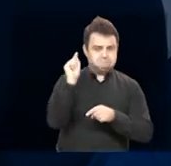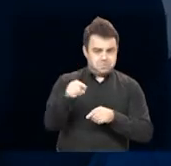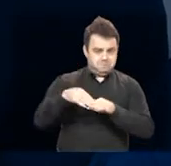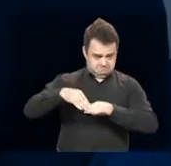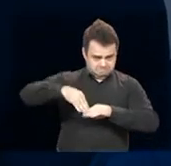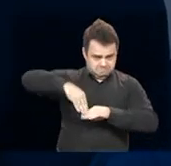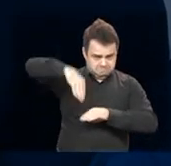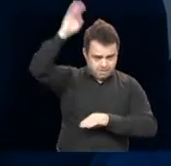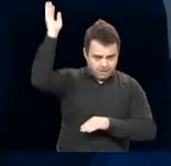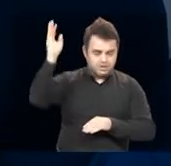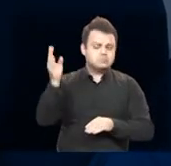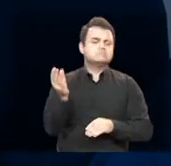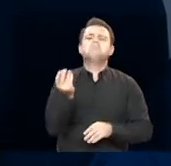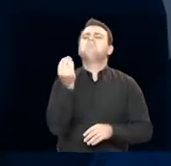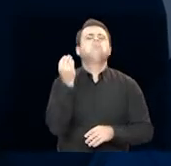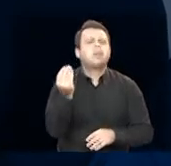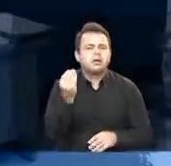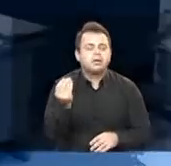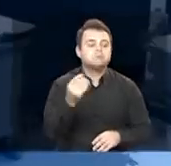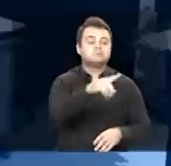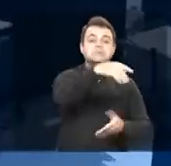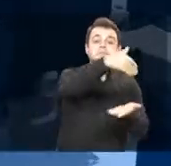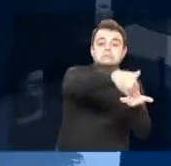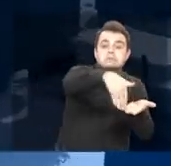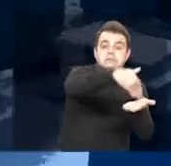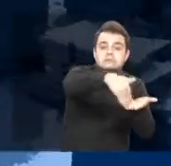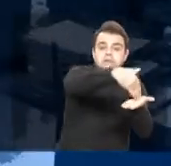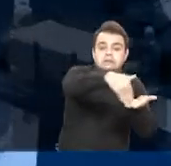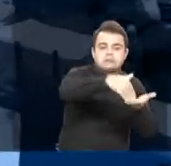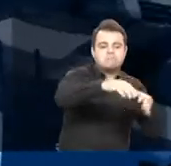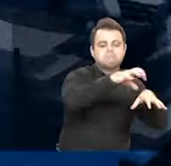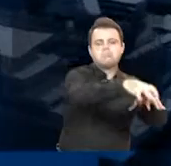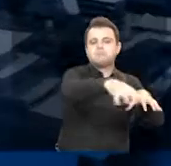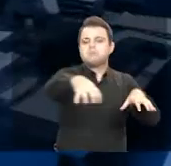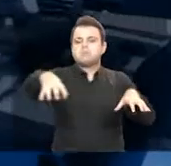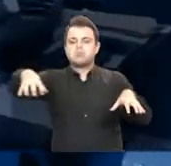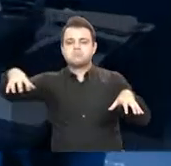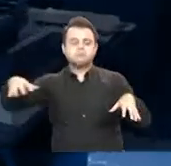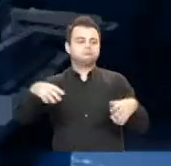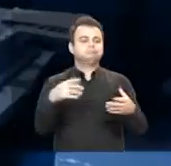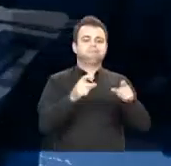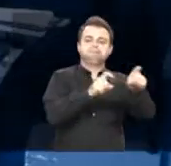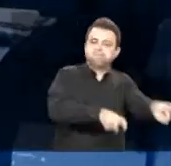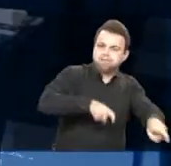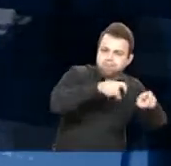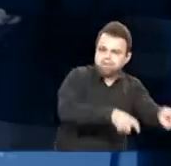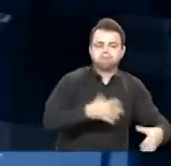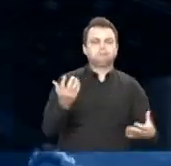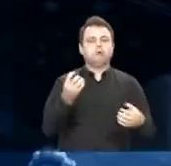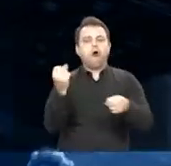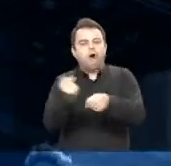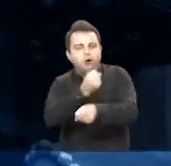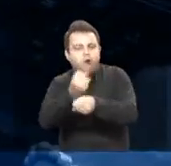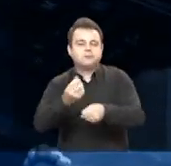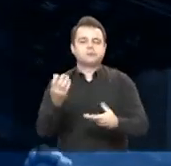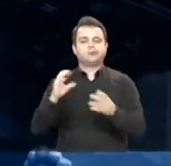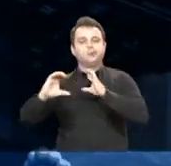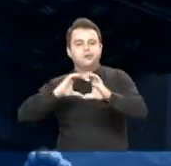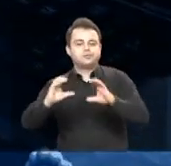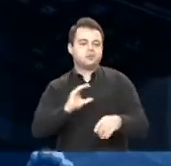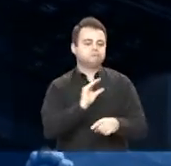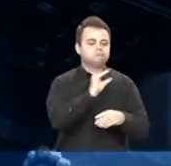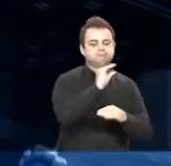.263,00 para reforço de dotação orçamentária das Secretarias de Agricultura, Obras e